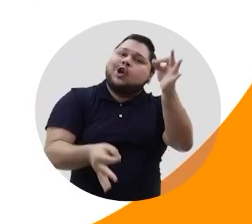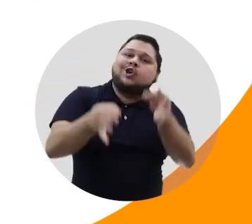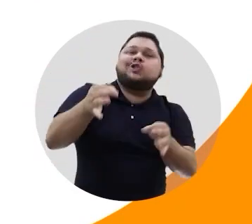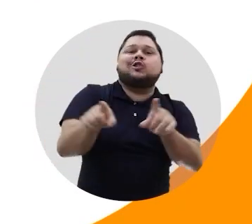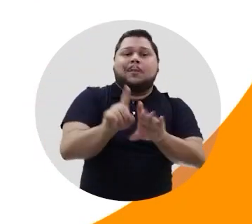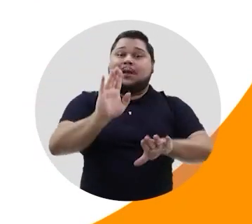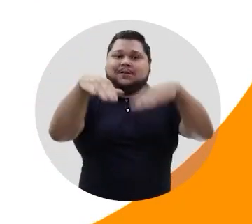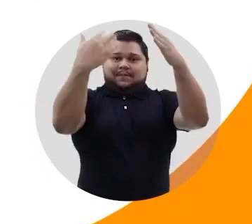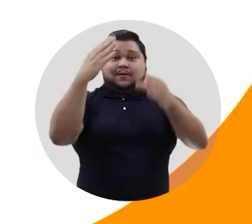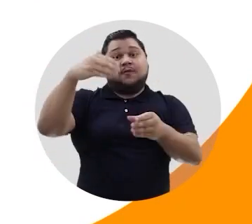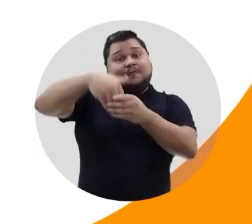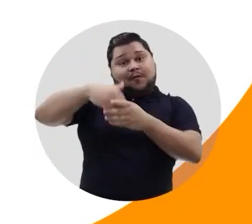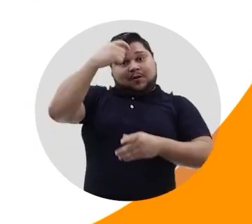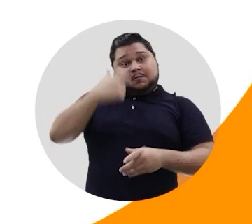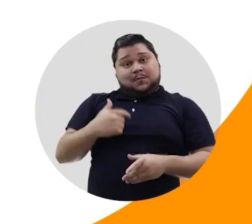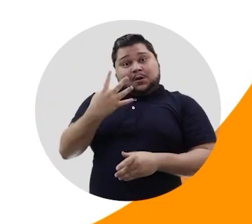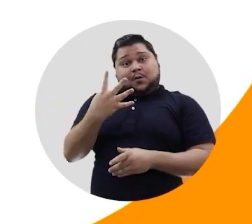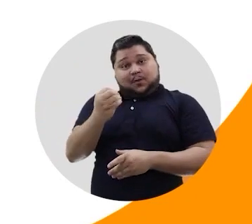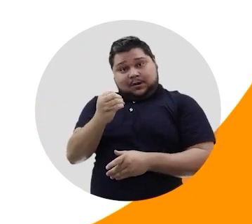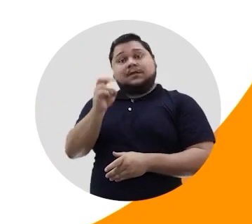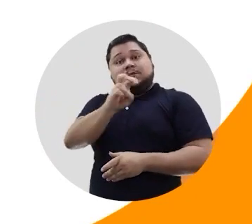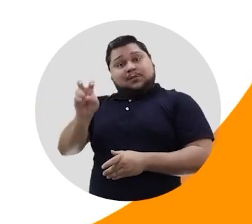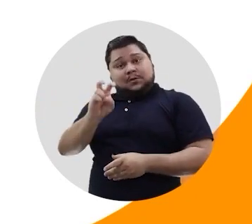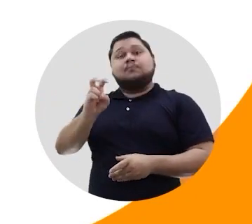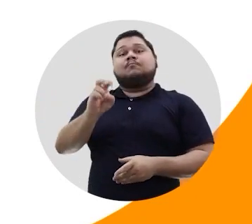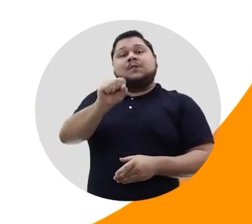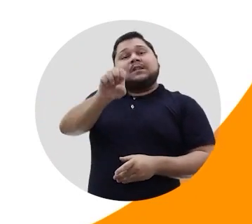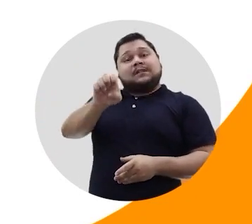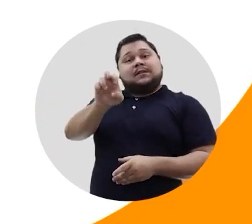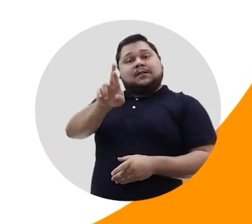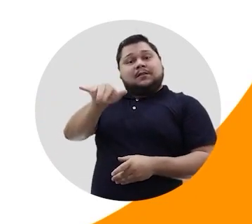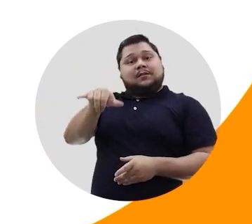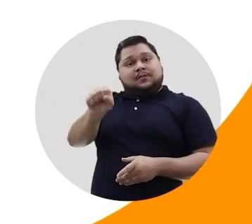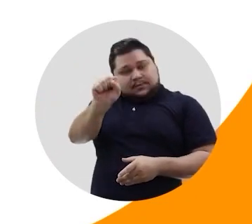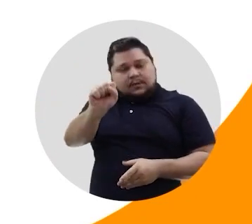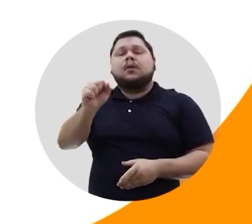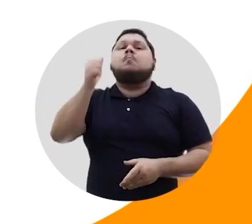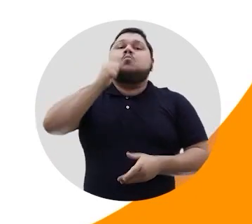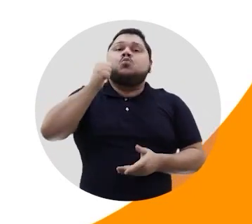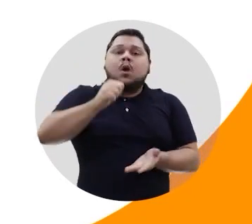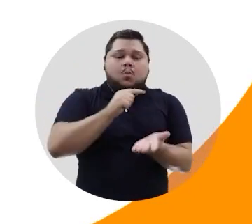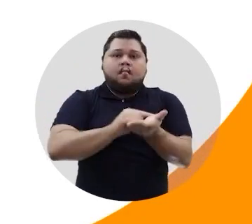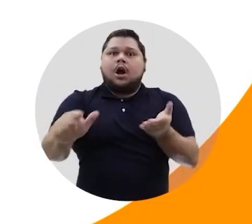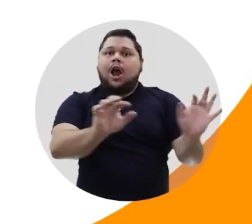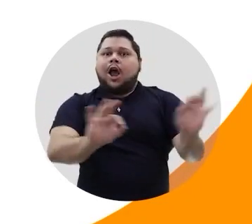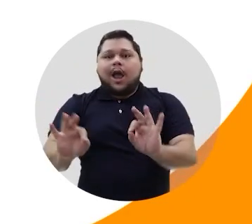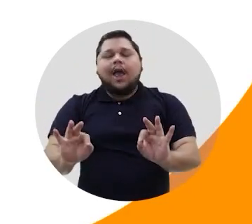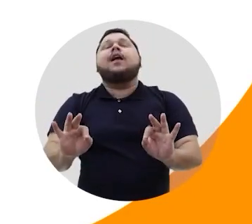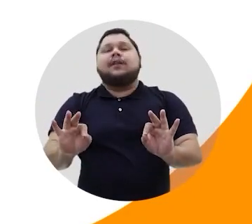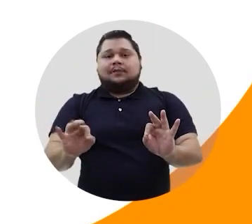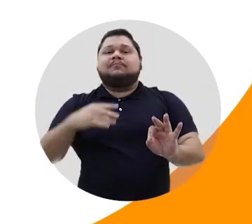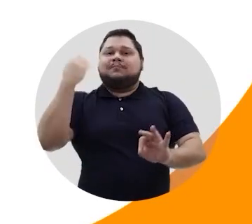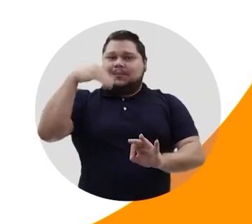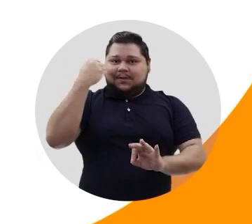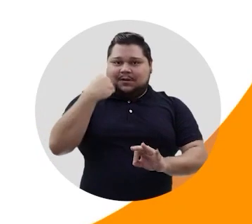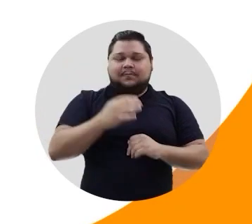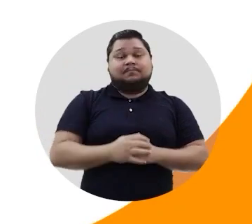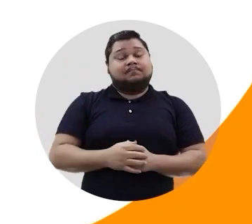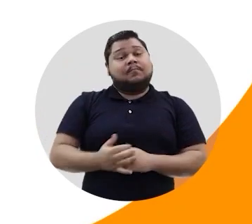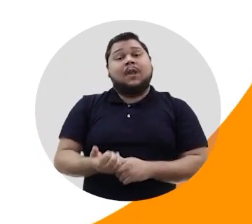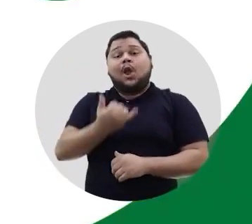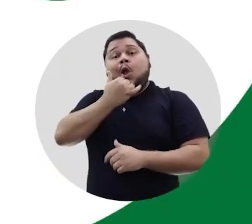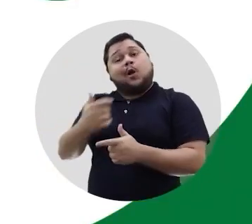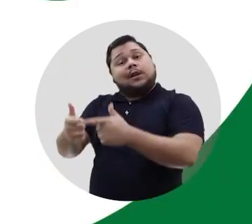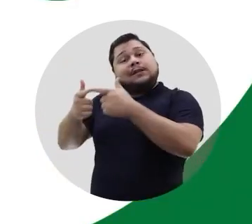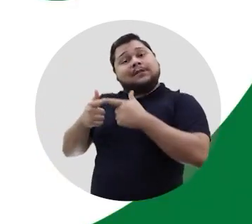Mais justo e desenvolvido Vote 4055 Vote Séris Mulher Ficha limpa E